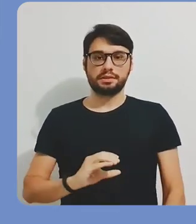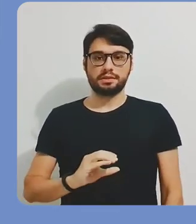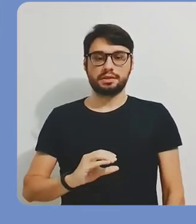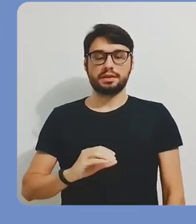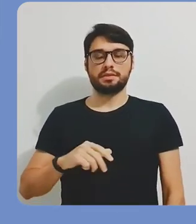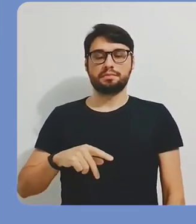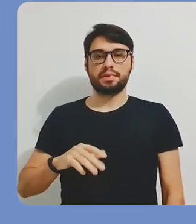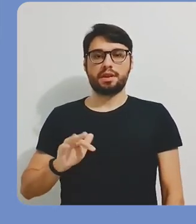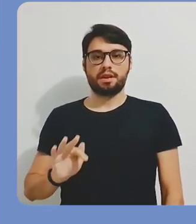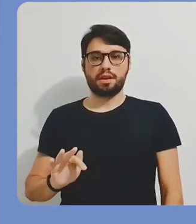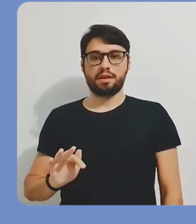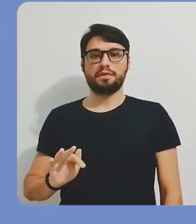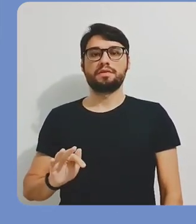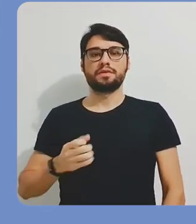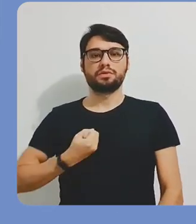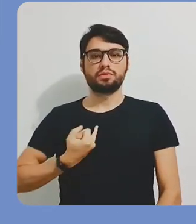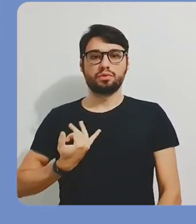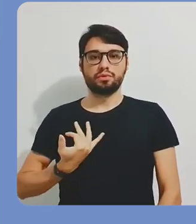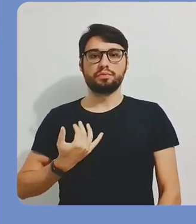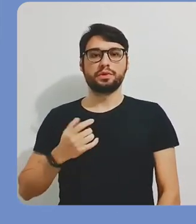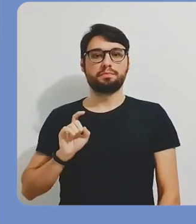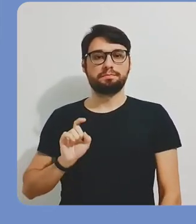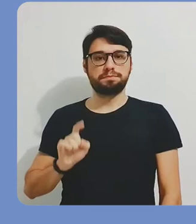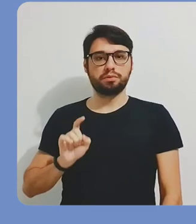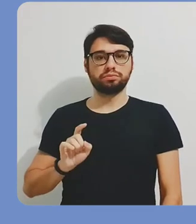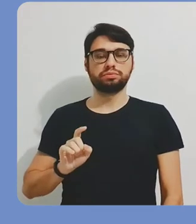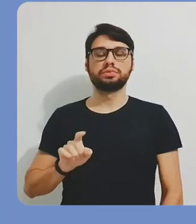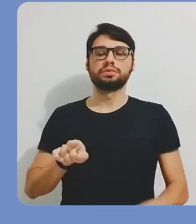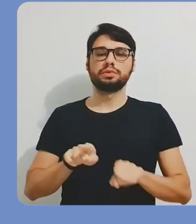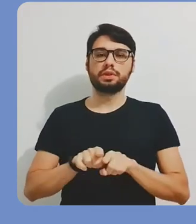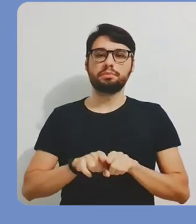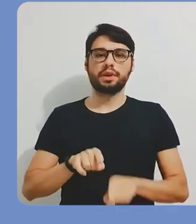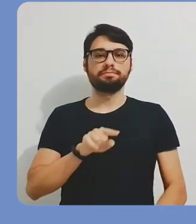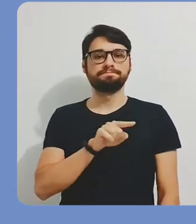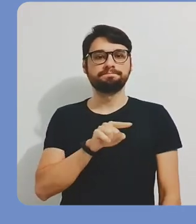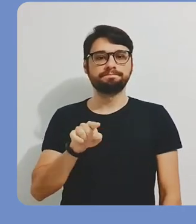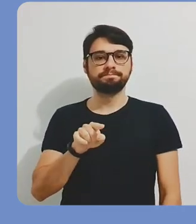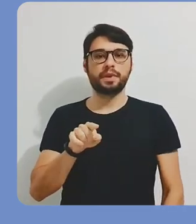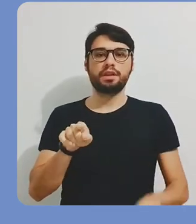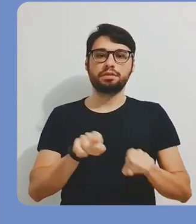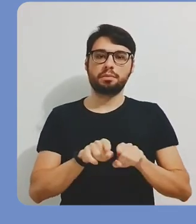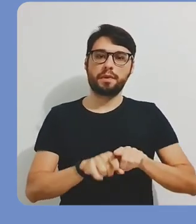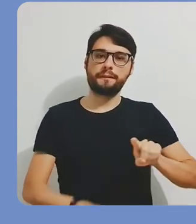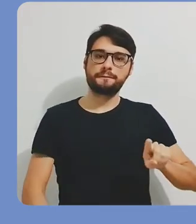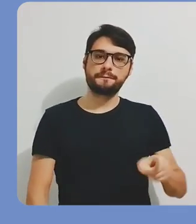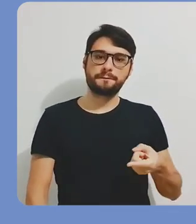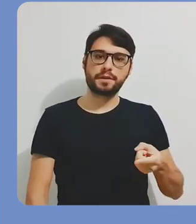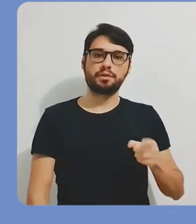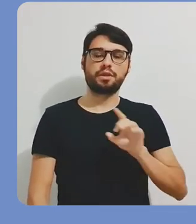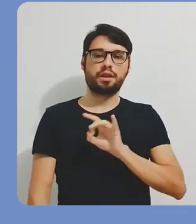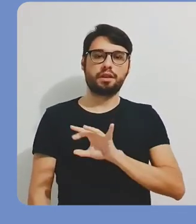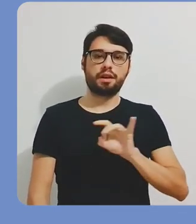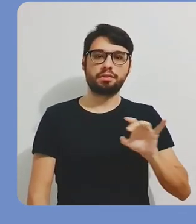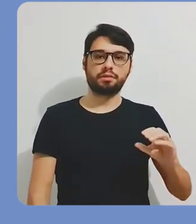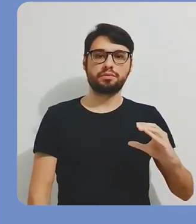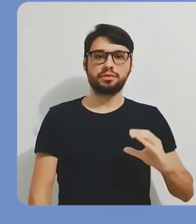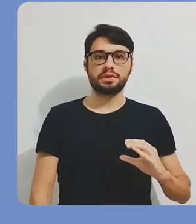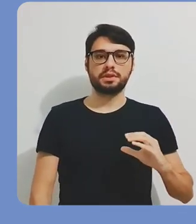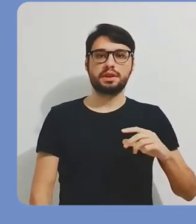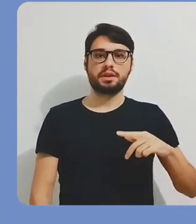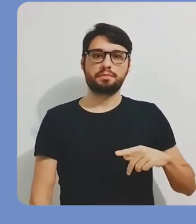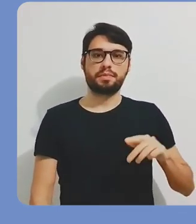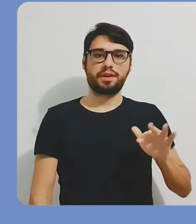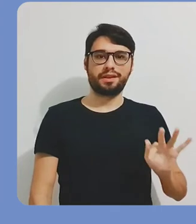participantes que você deseja adicionar. Então, você vai fazer a inclusão do CPF, digitando com pontos e